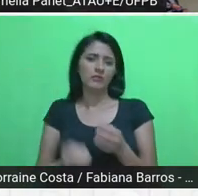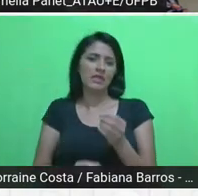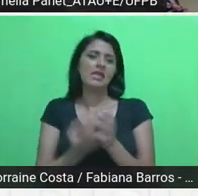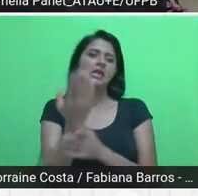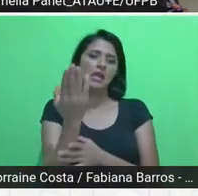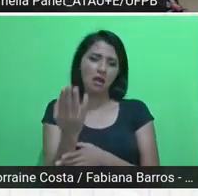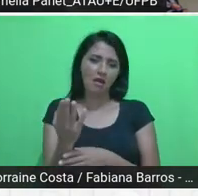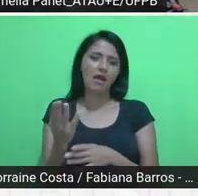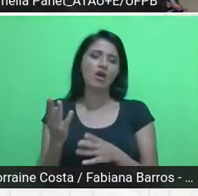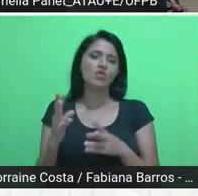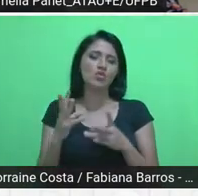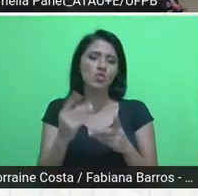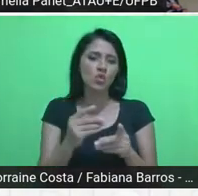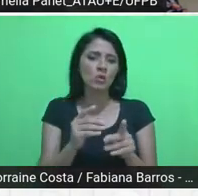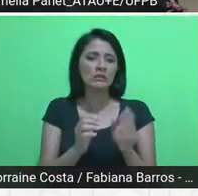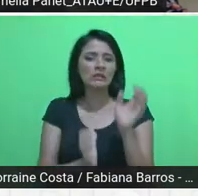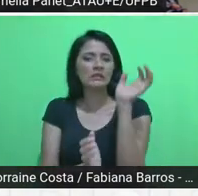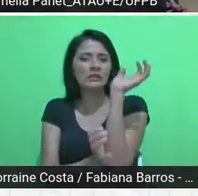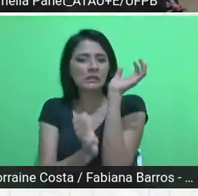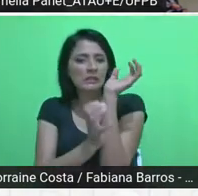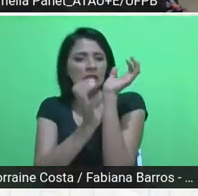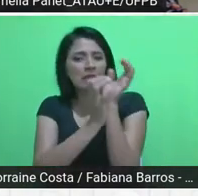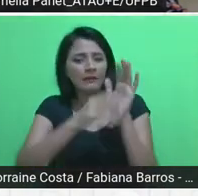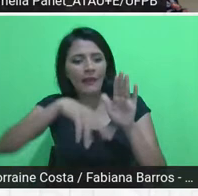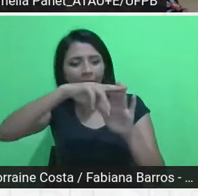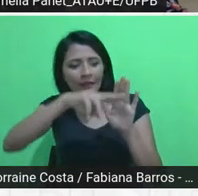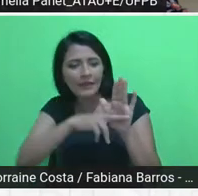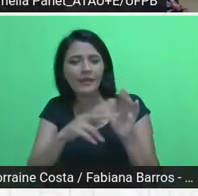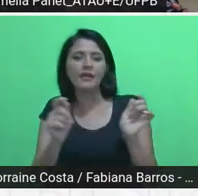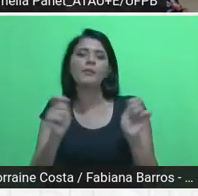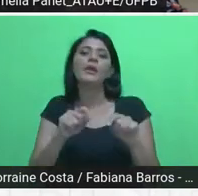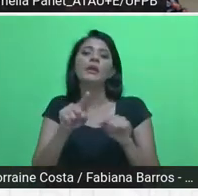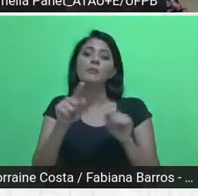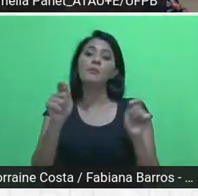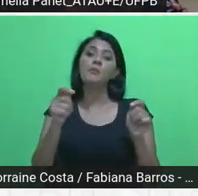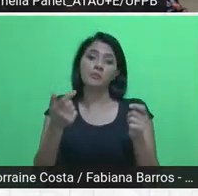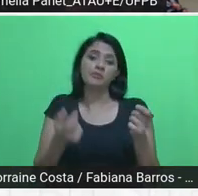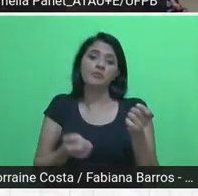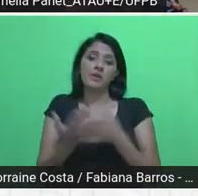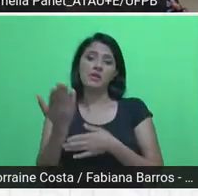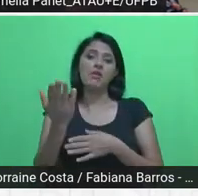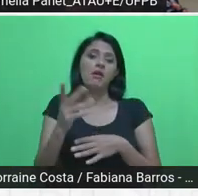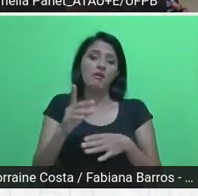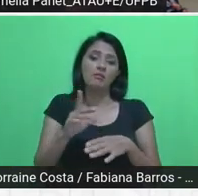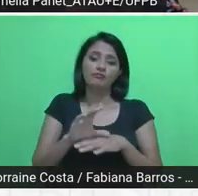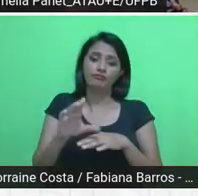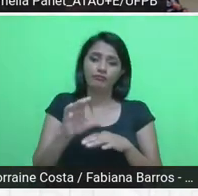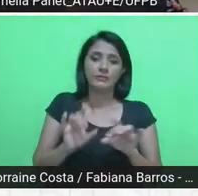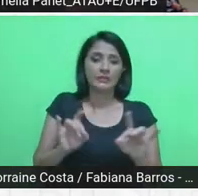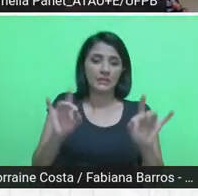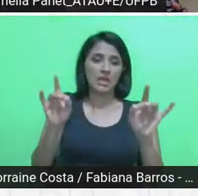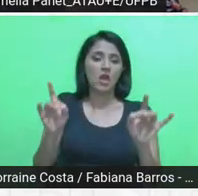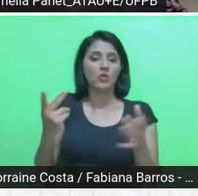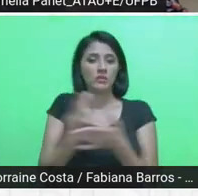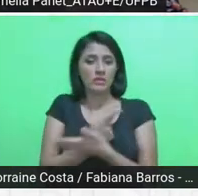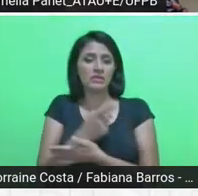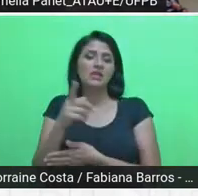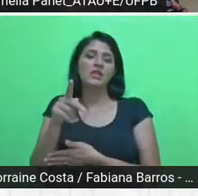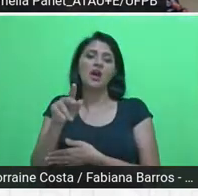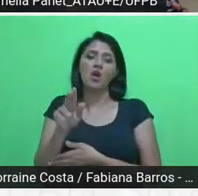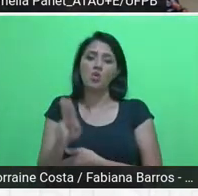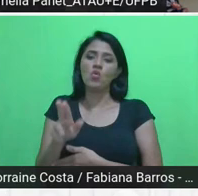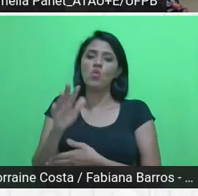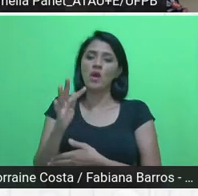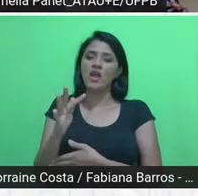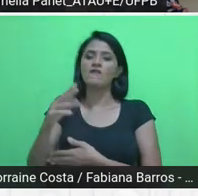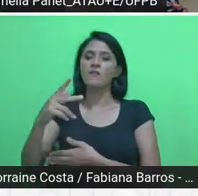burocracia para que essa especialização, ela começasse a funcionar na UFPB, e nós estamos dando